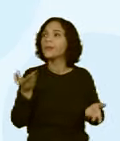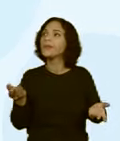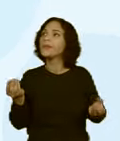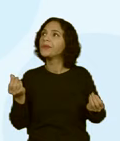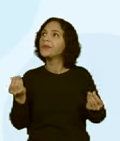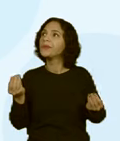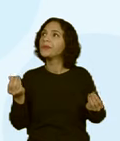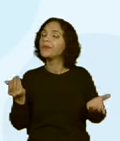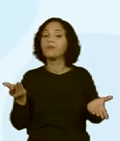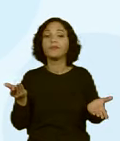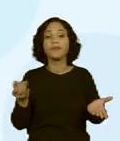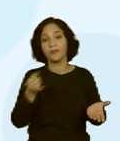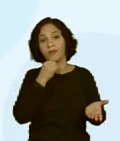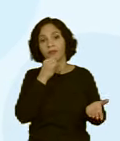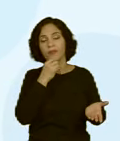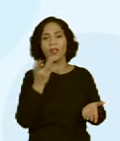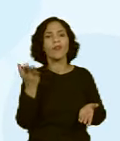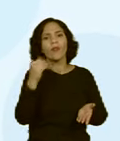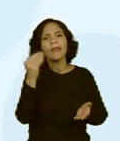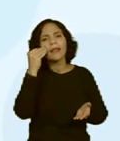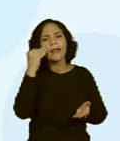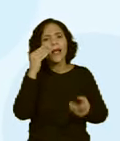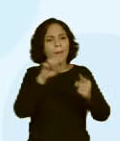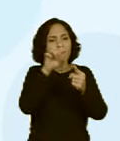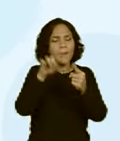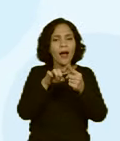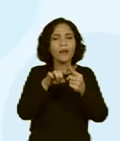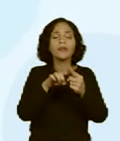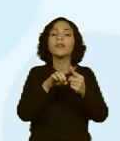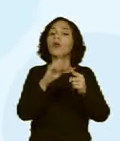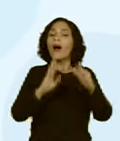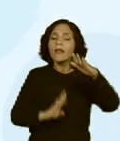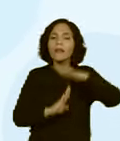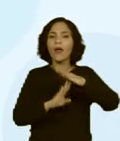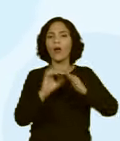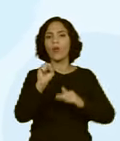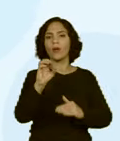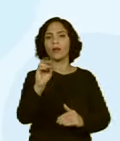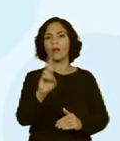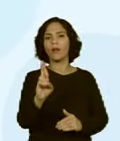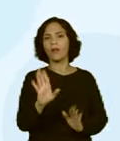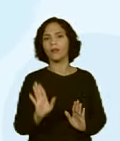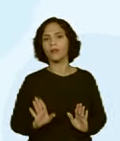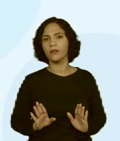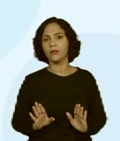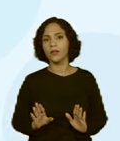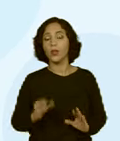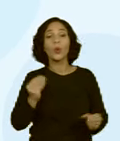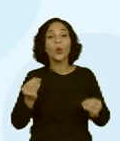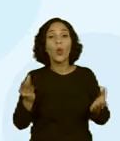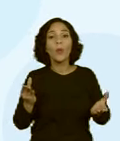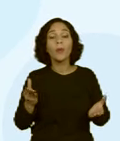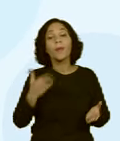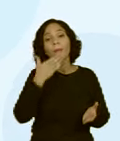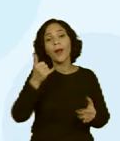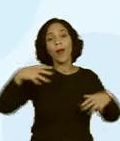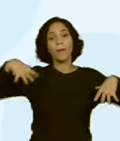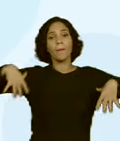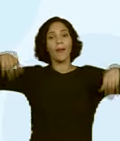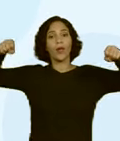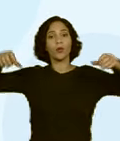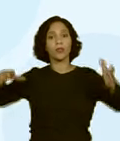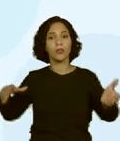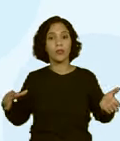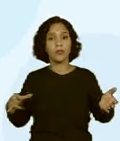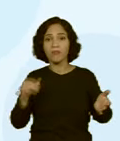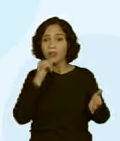vamos fazer uma meta de R$ 10 a menos e gastar só R$ 80? E para isso, a gente vai fazer o quê? Apagar as luzes, por exemplo,